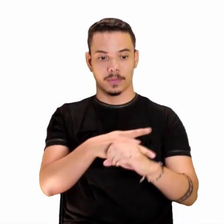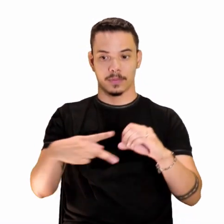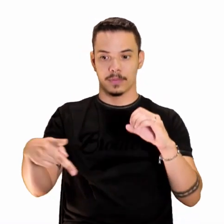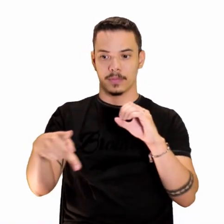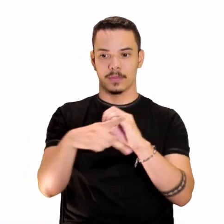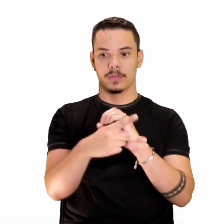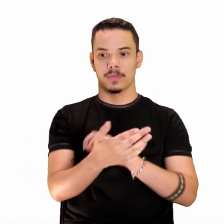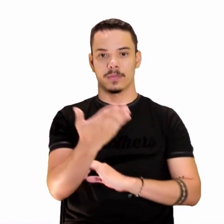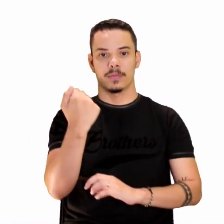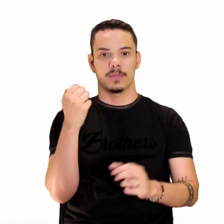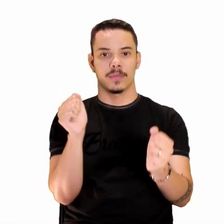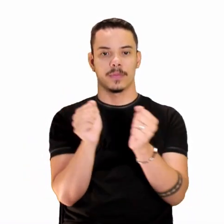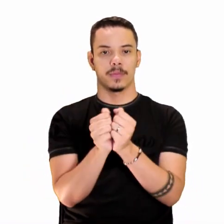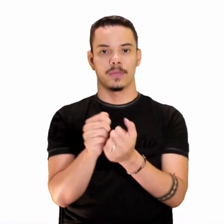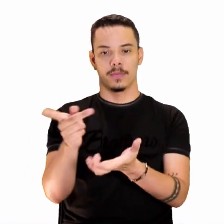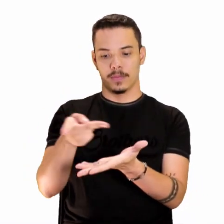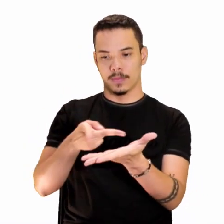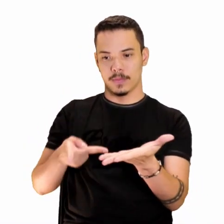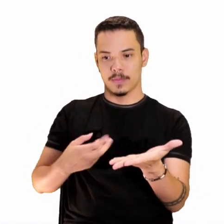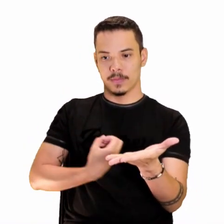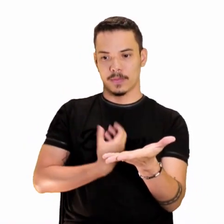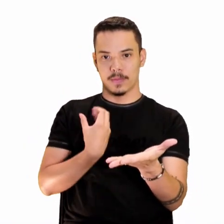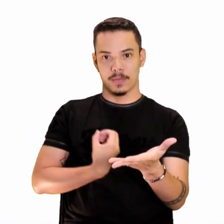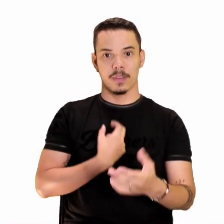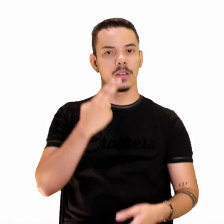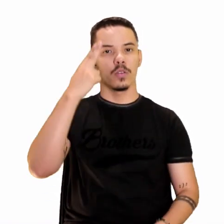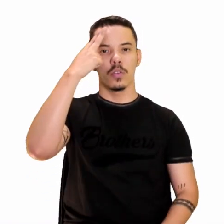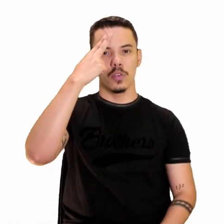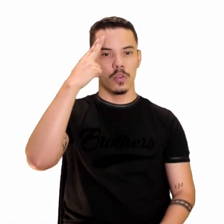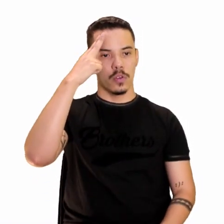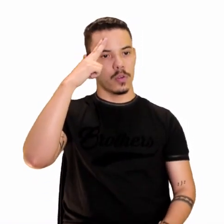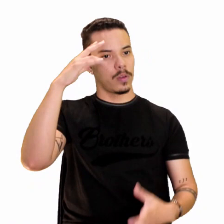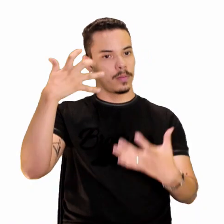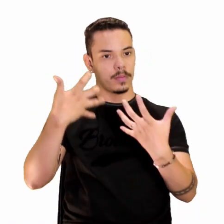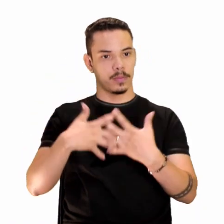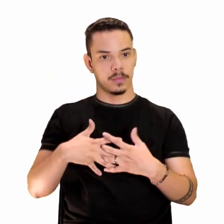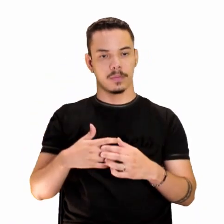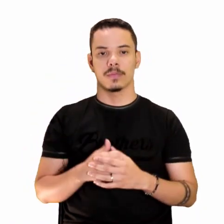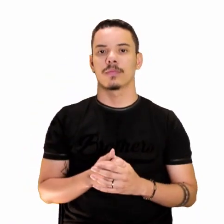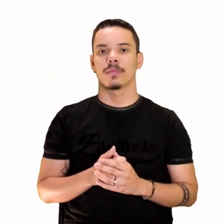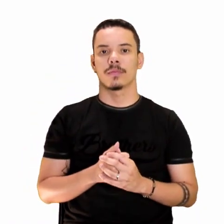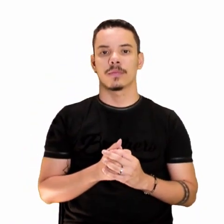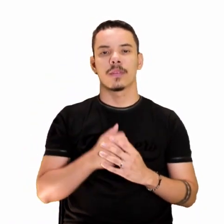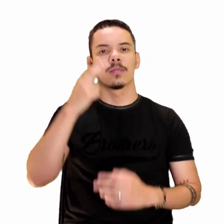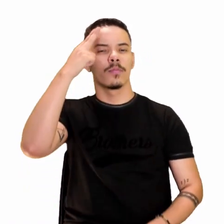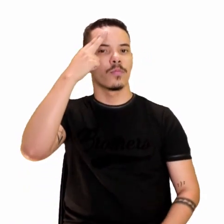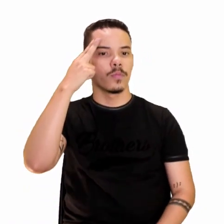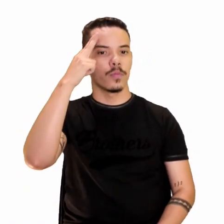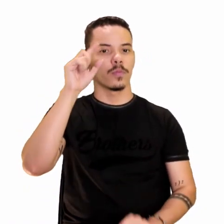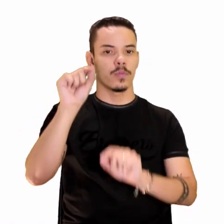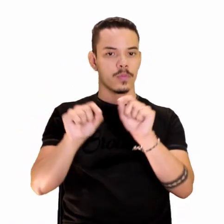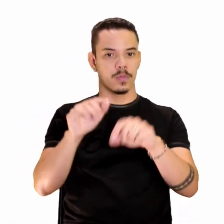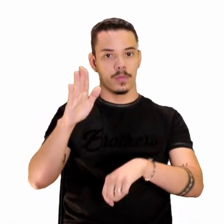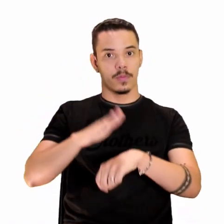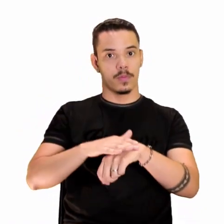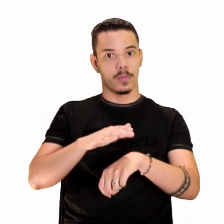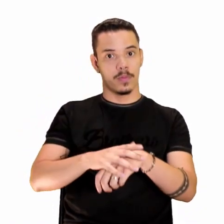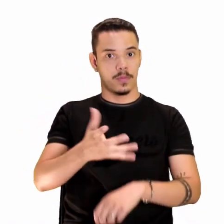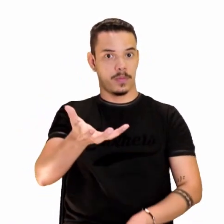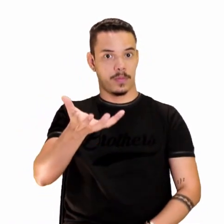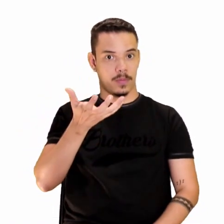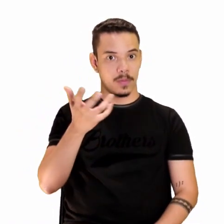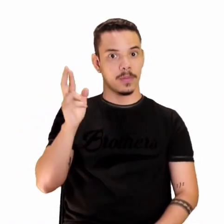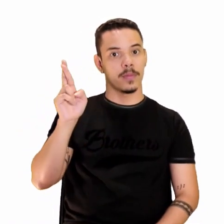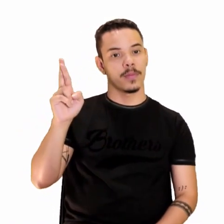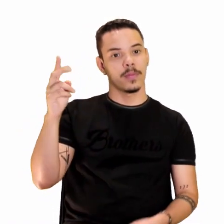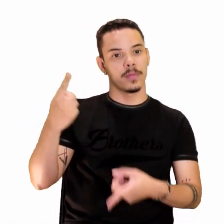Vamos lá! Poesia, um sonho! Sonhe com aquilo que você quer ser, porque você